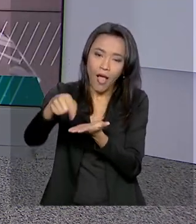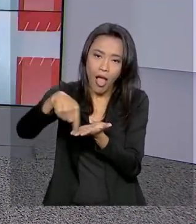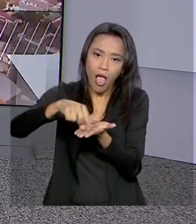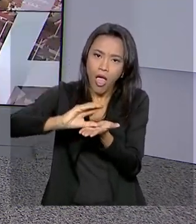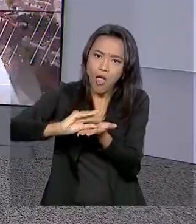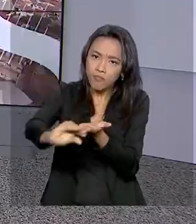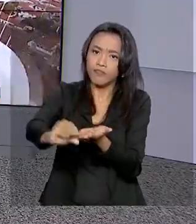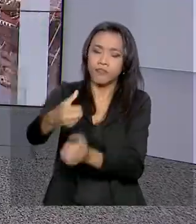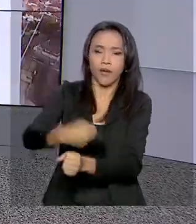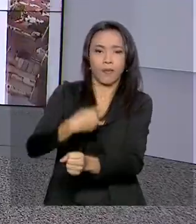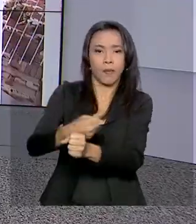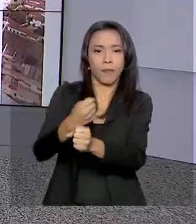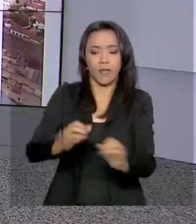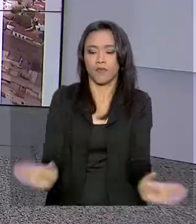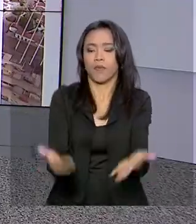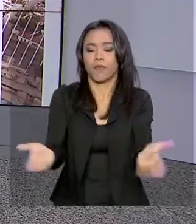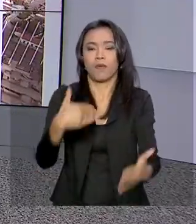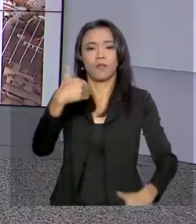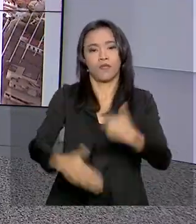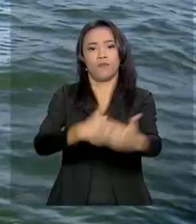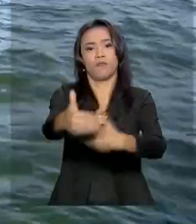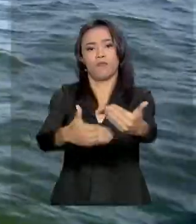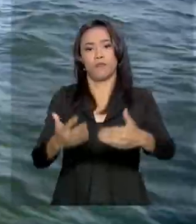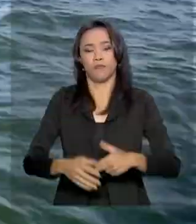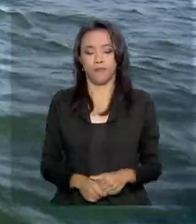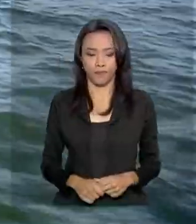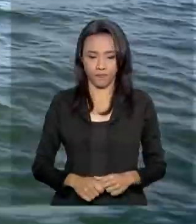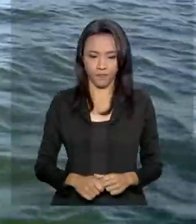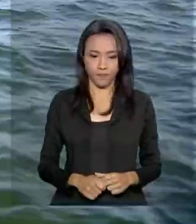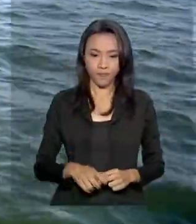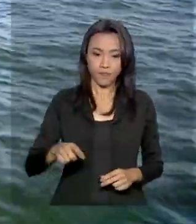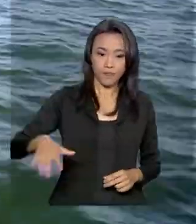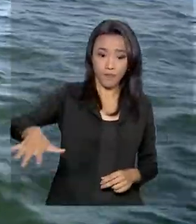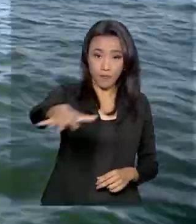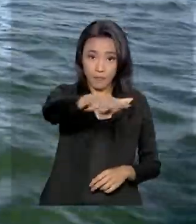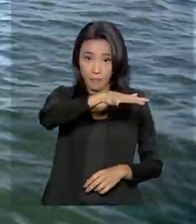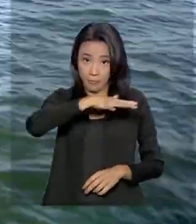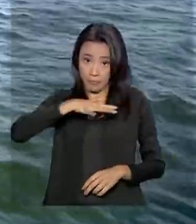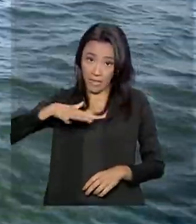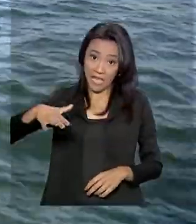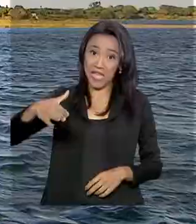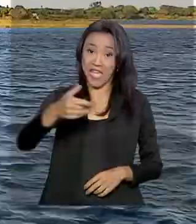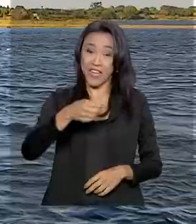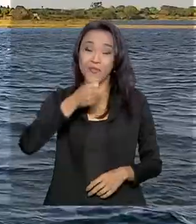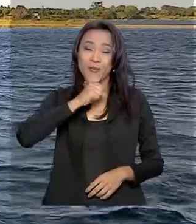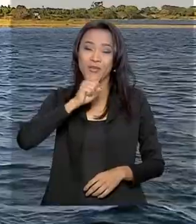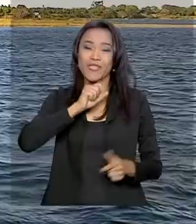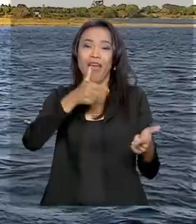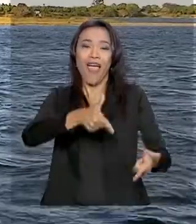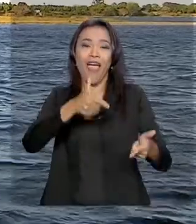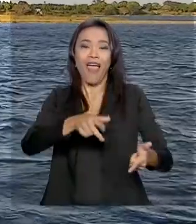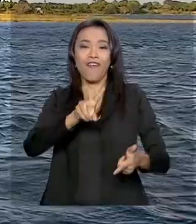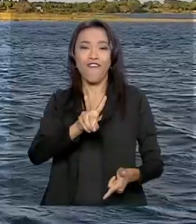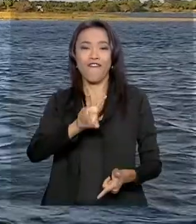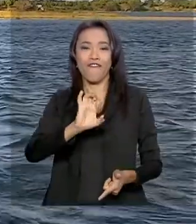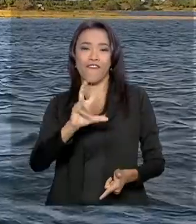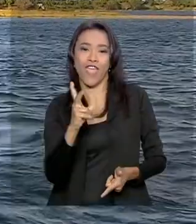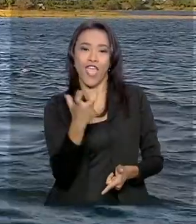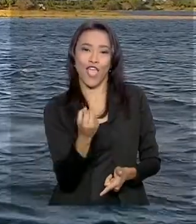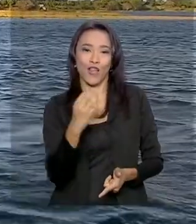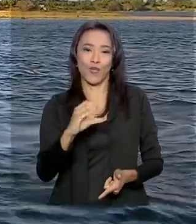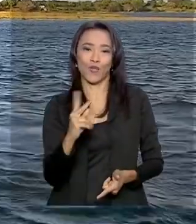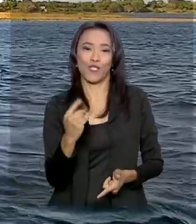que promovam o desenvolvimento da região. E lá vai o velho Chico com seus 2.800